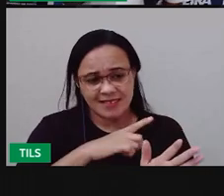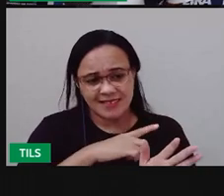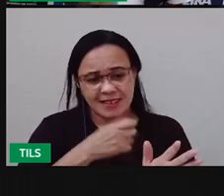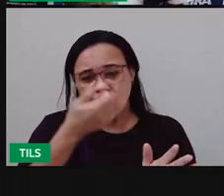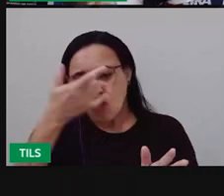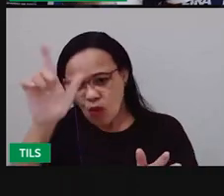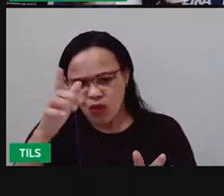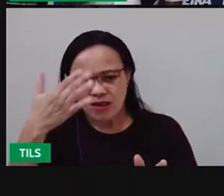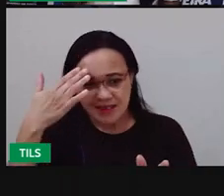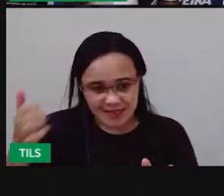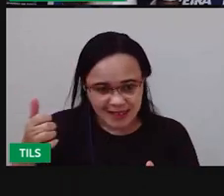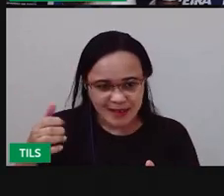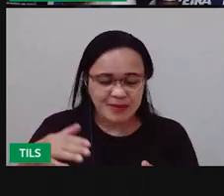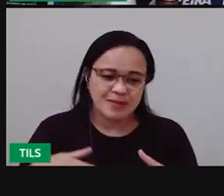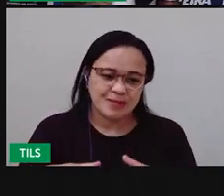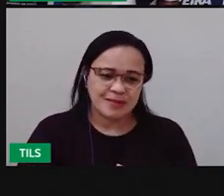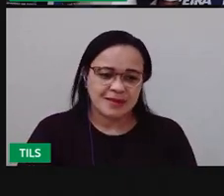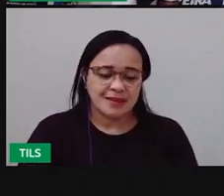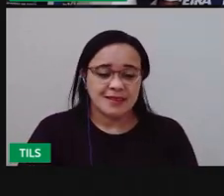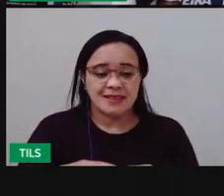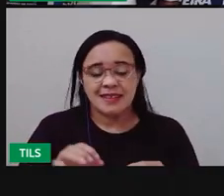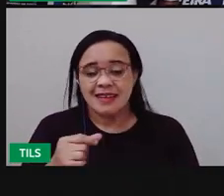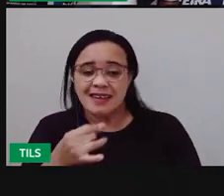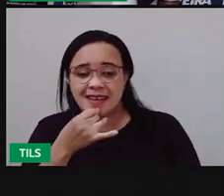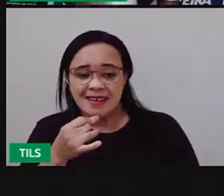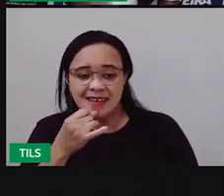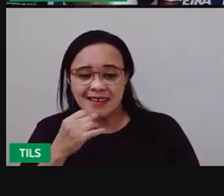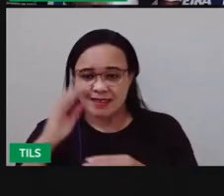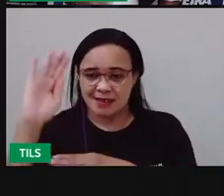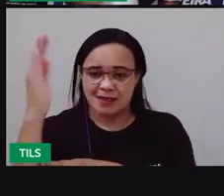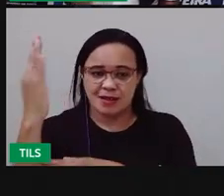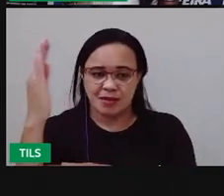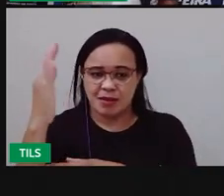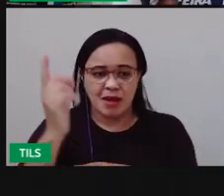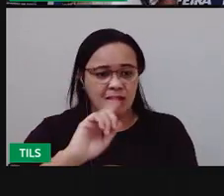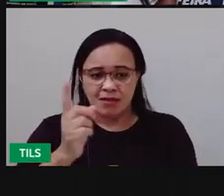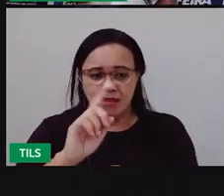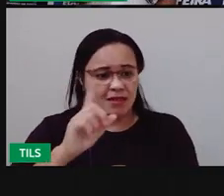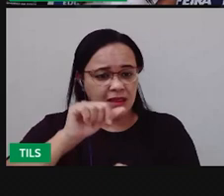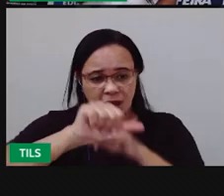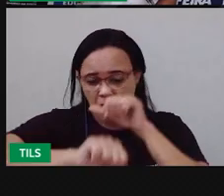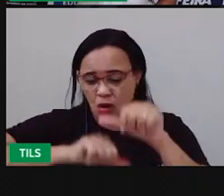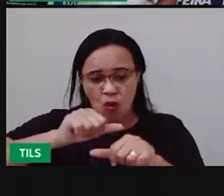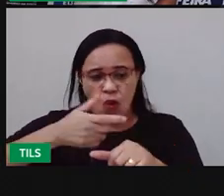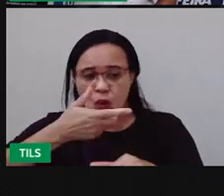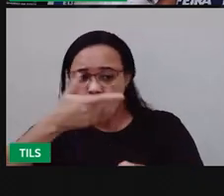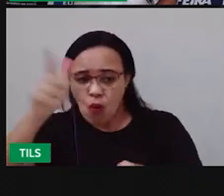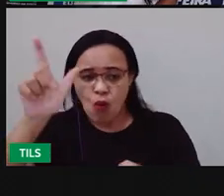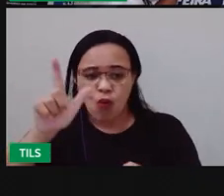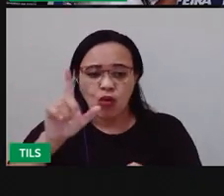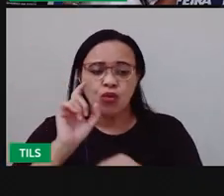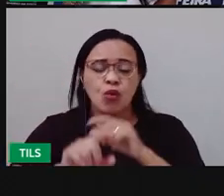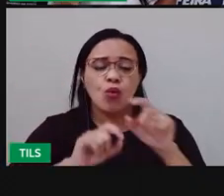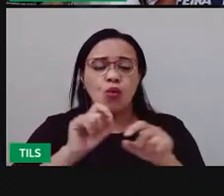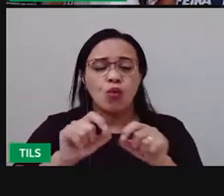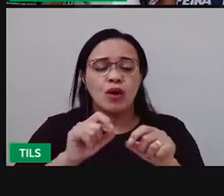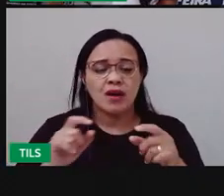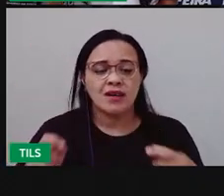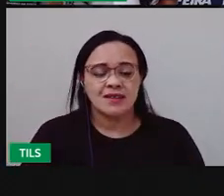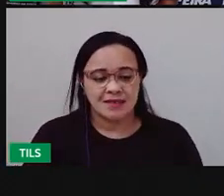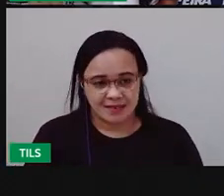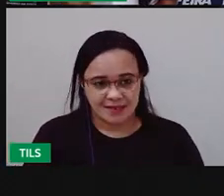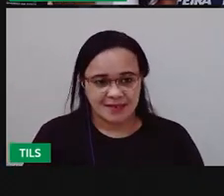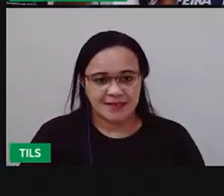Que não é utilizando a madeira, é utilizando o isofor. E aí a gente não chama de xilogravura.